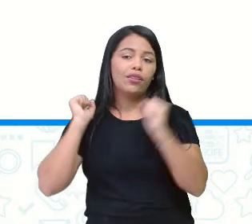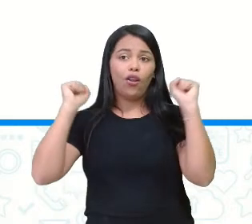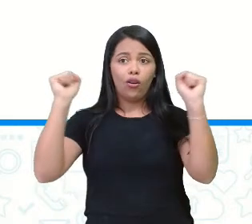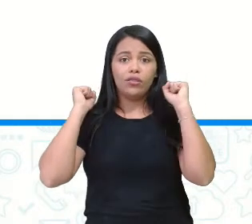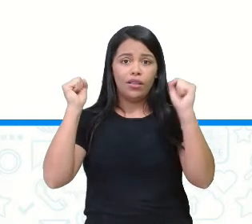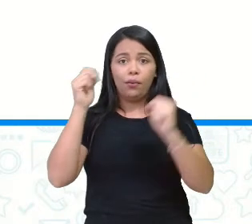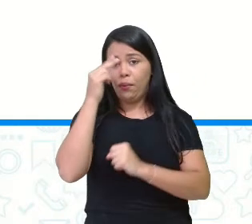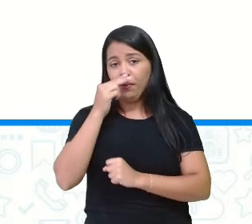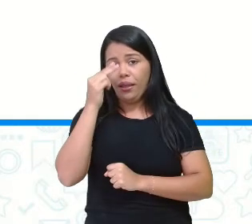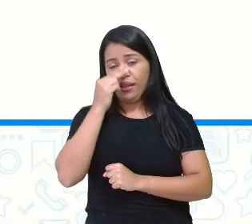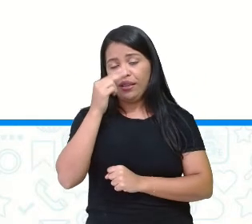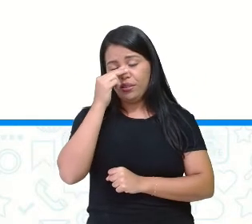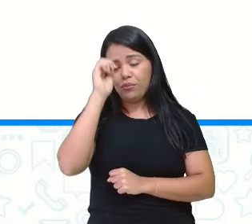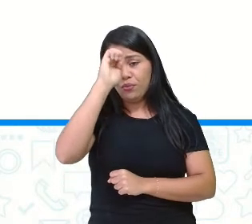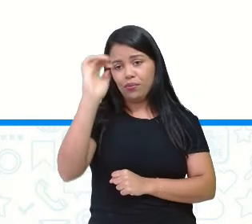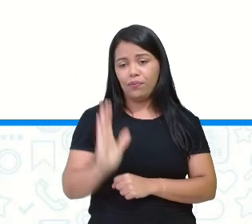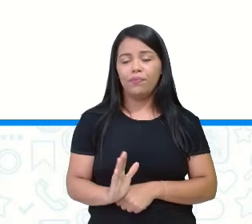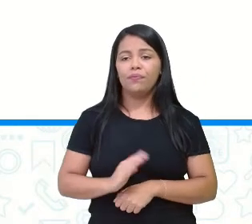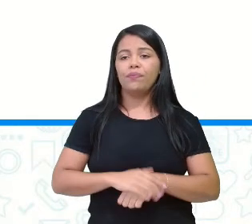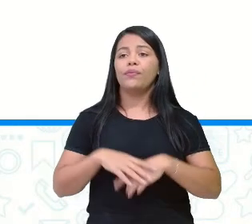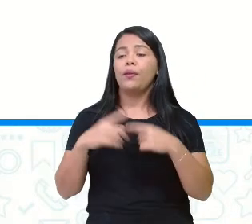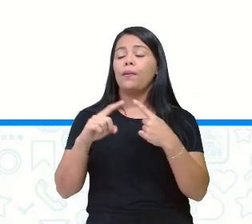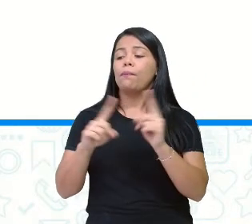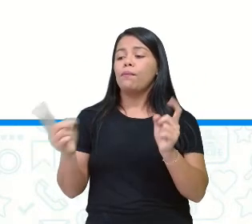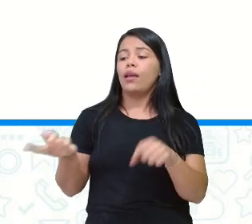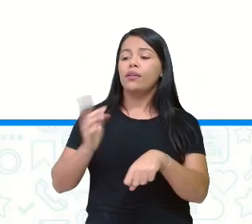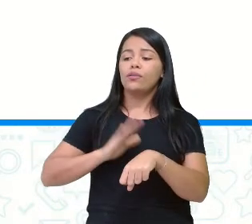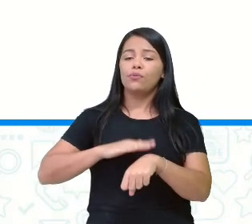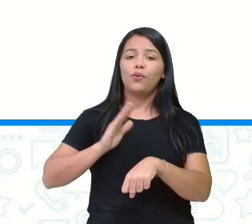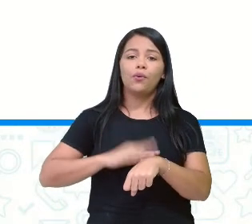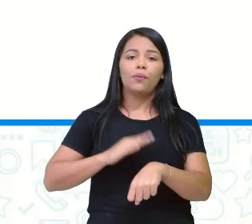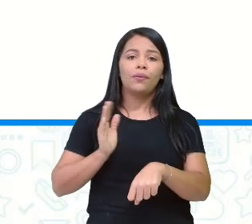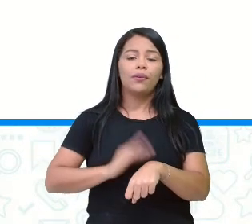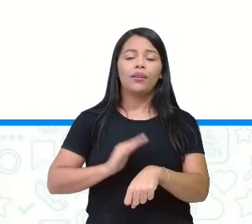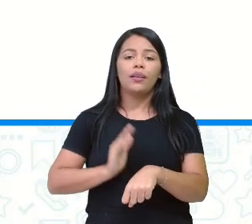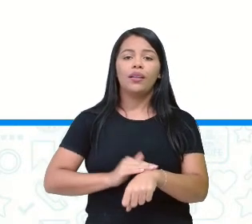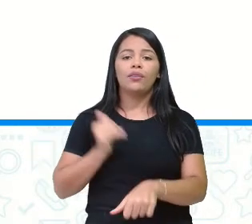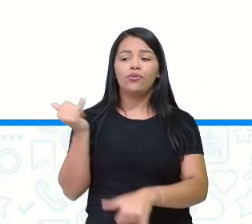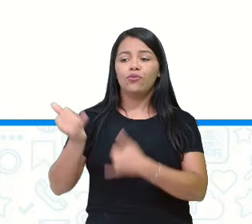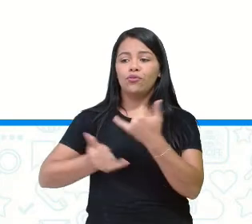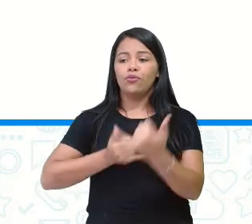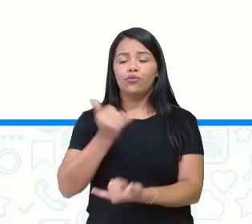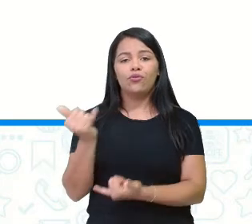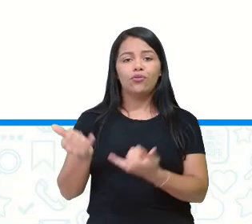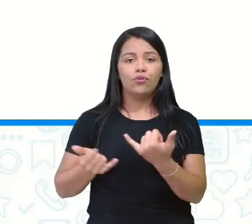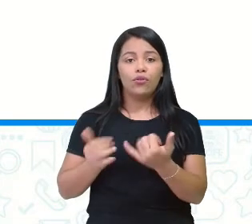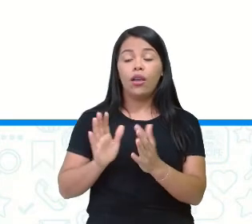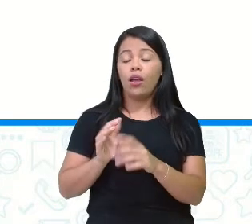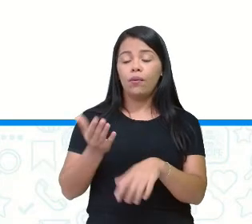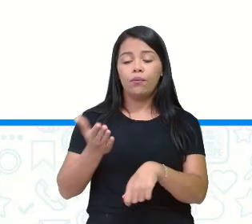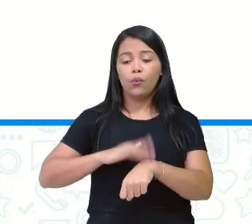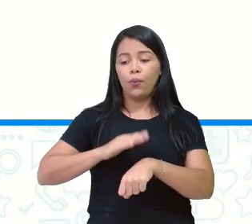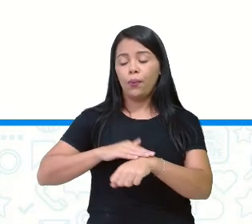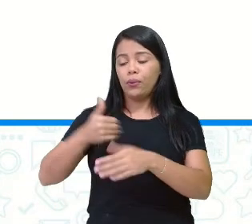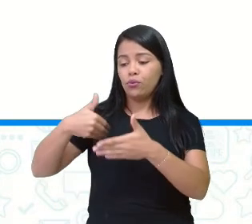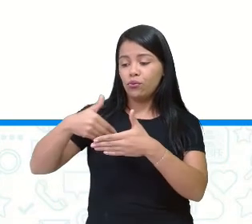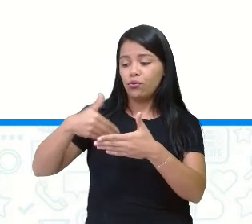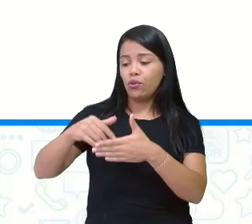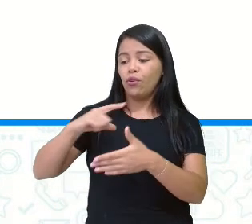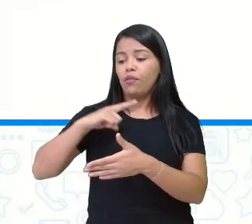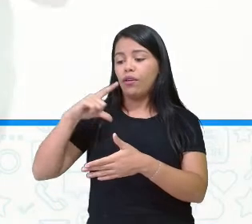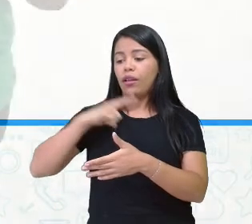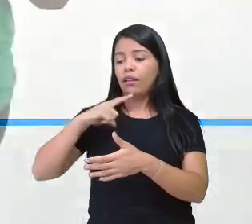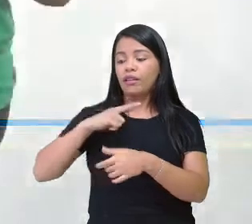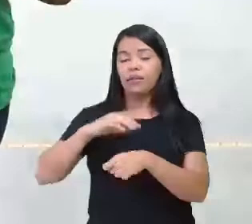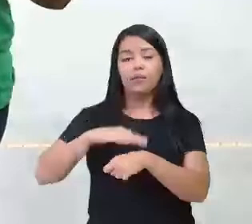Só que os horários do jogo estarão acontecendo em momentos diferentes, porque no Catar, a diferença é de